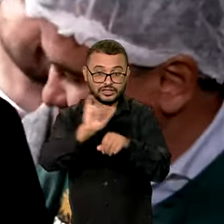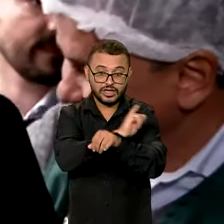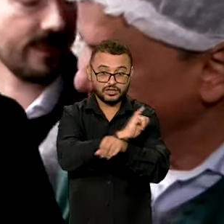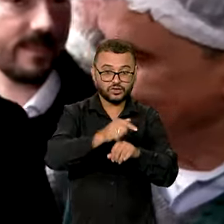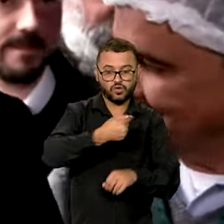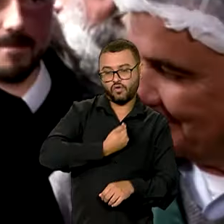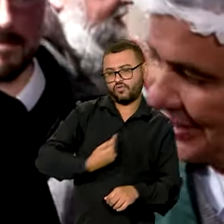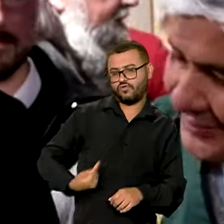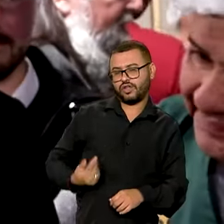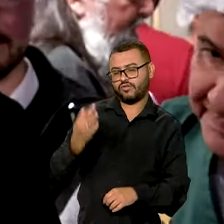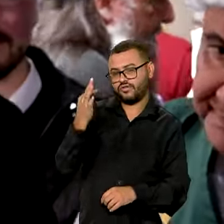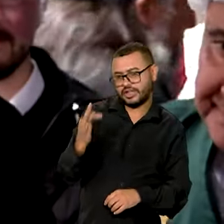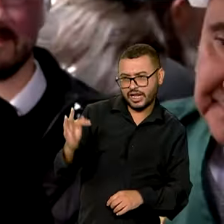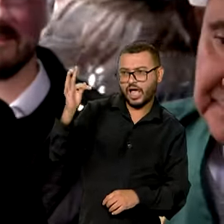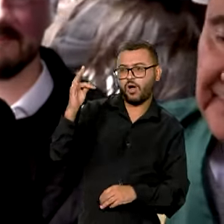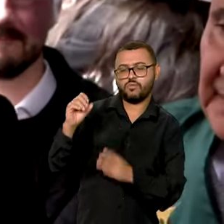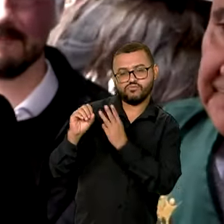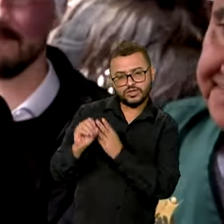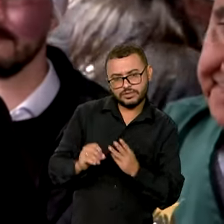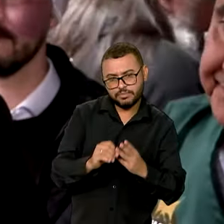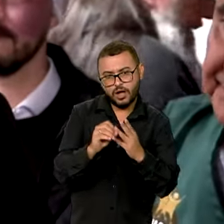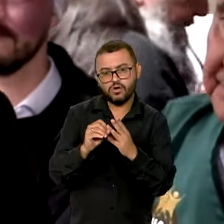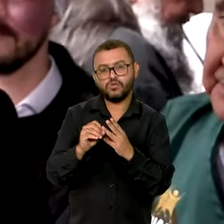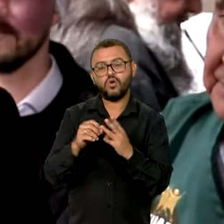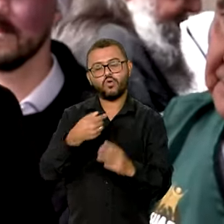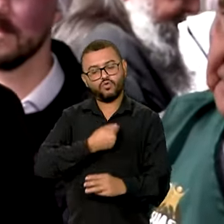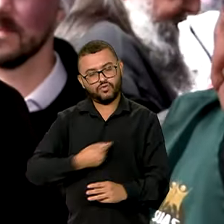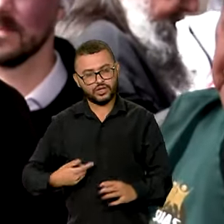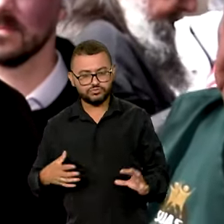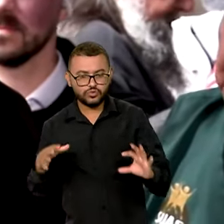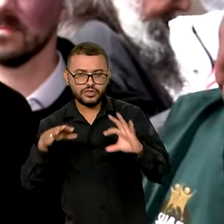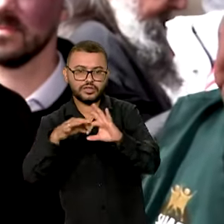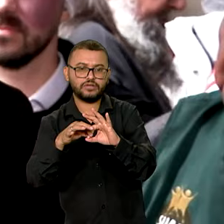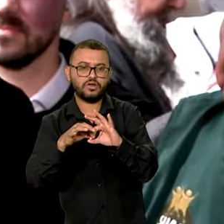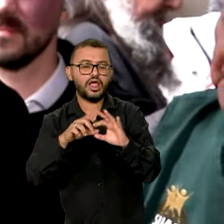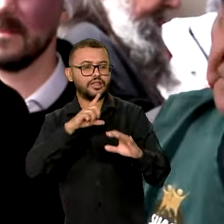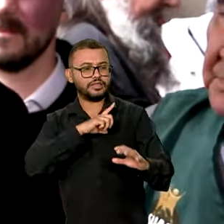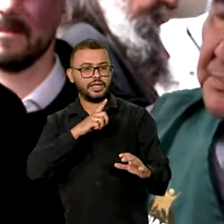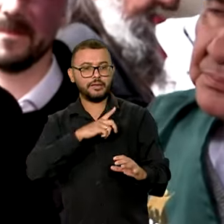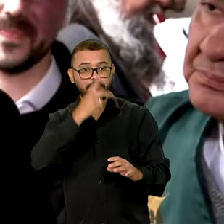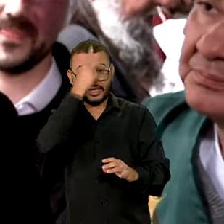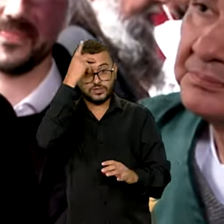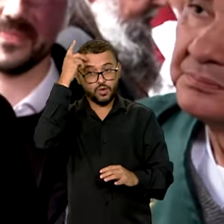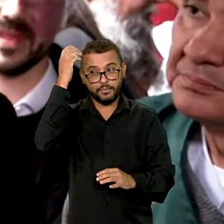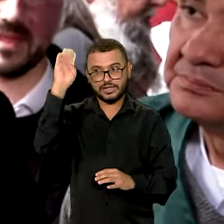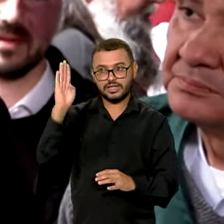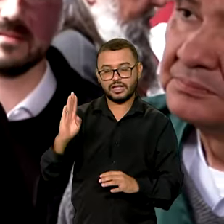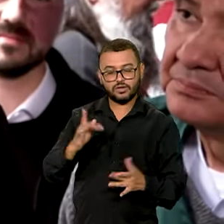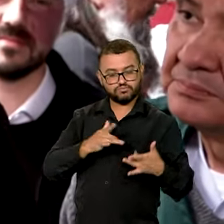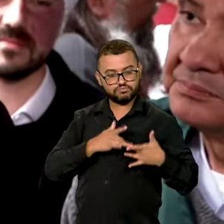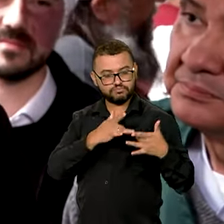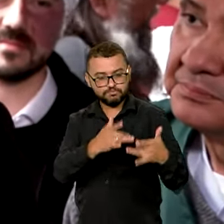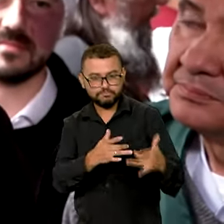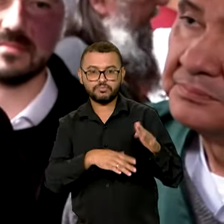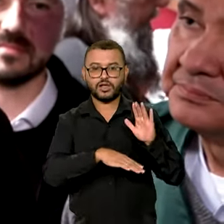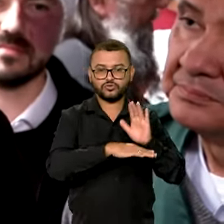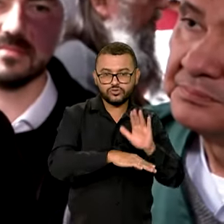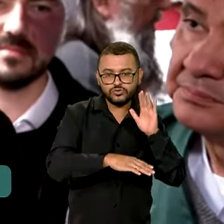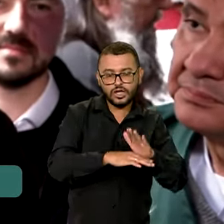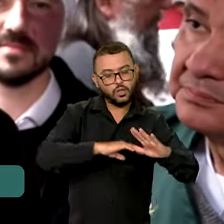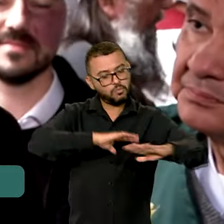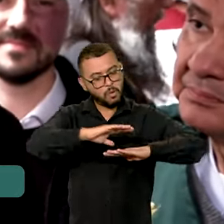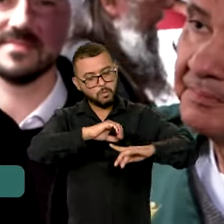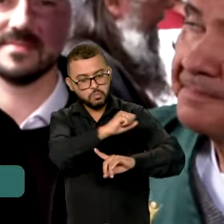federal, estadual e municipal e, sobretudo, por essa cadeia de solidariedade do povo brasileiro organizada pelos movimentos